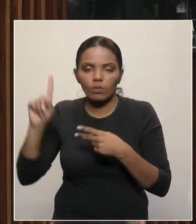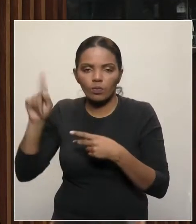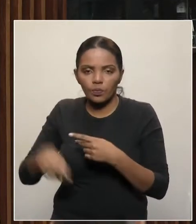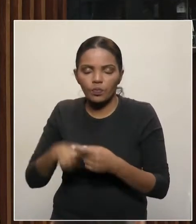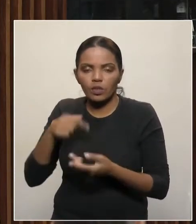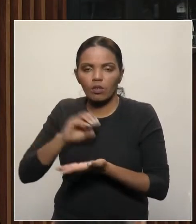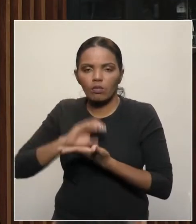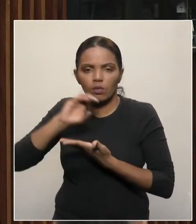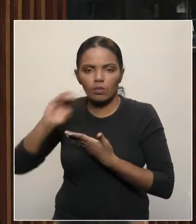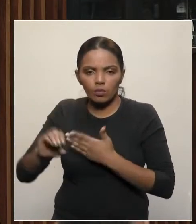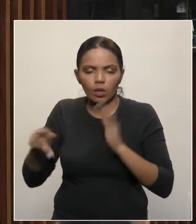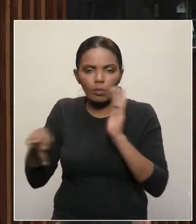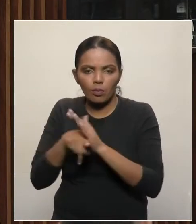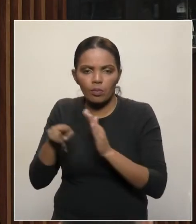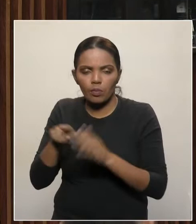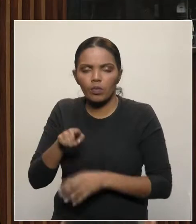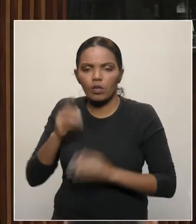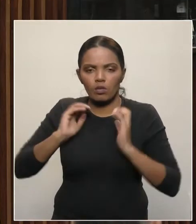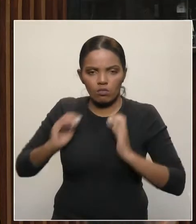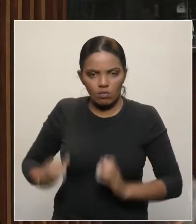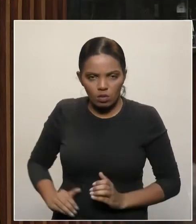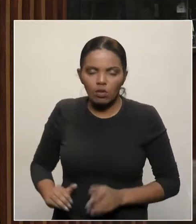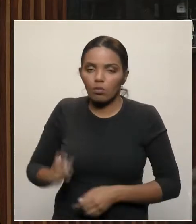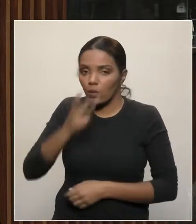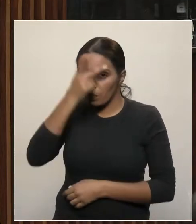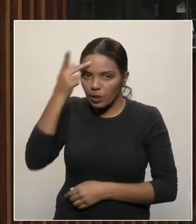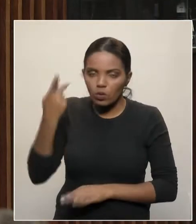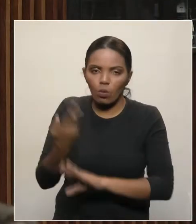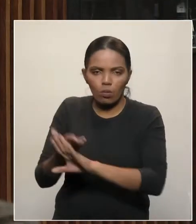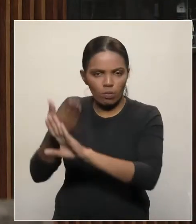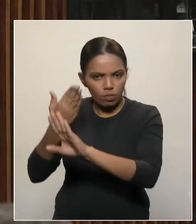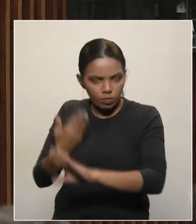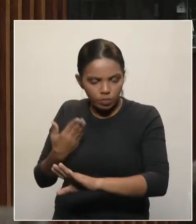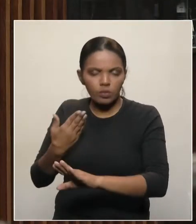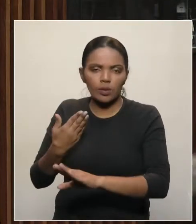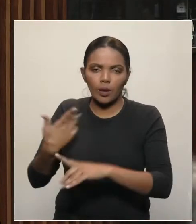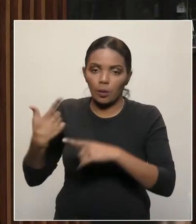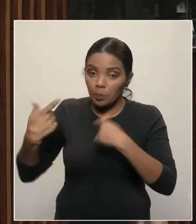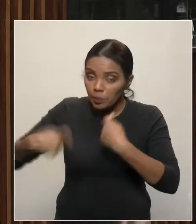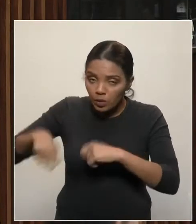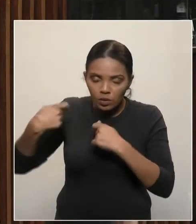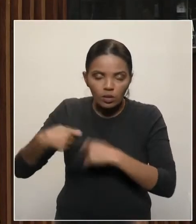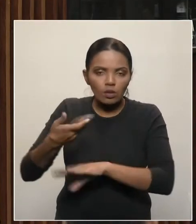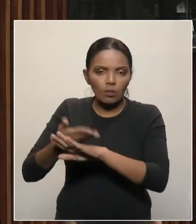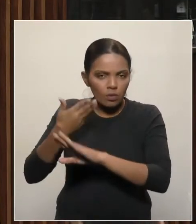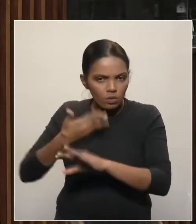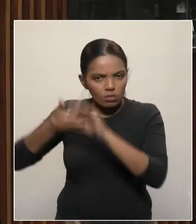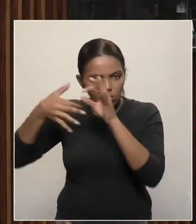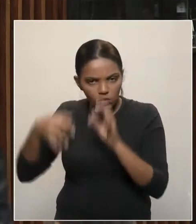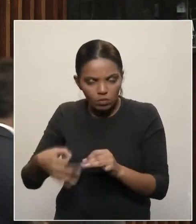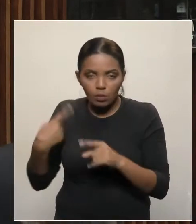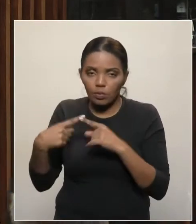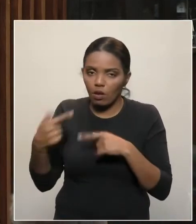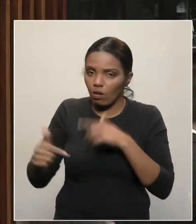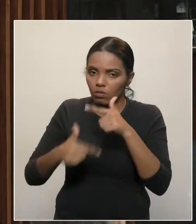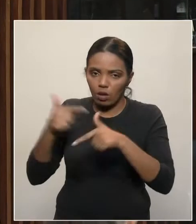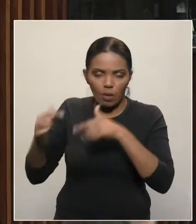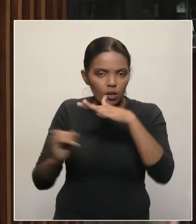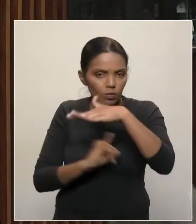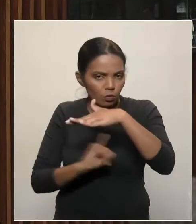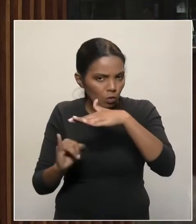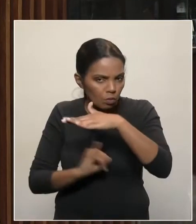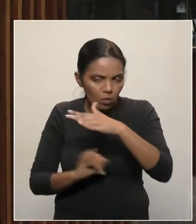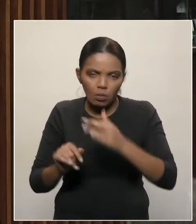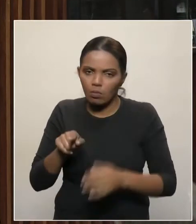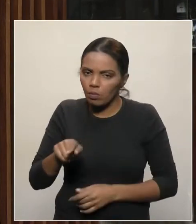cidadã para as pessoas que sejam colocadas em isolamento, quarentena ou que na sua informalidade de trabalho